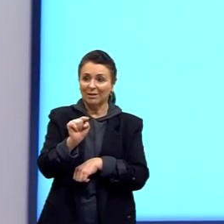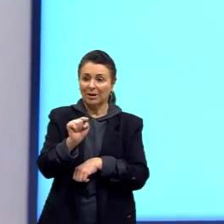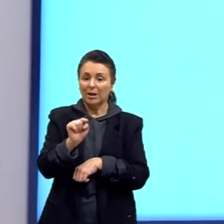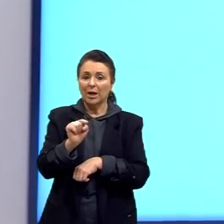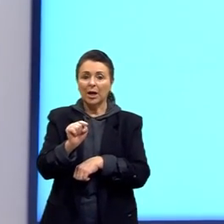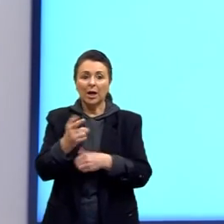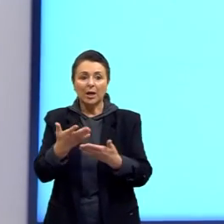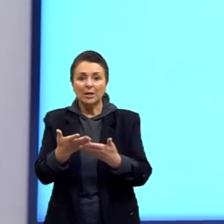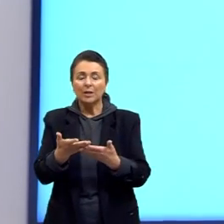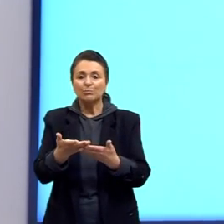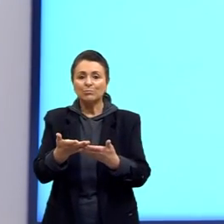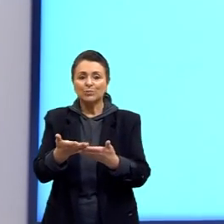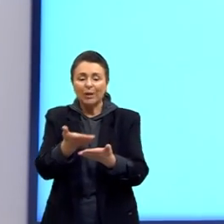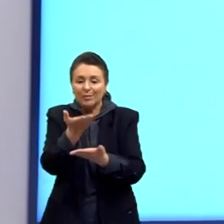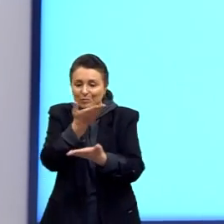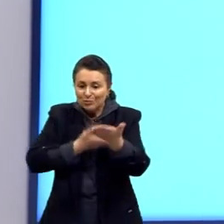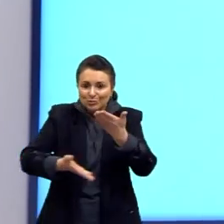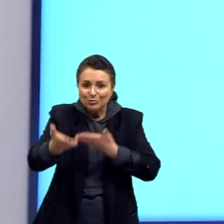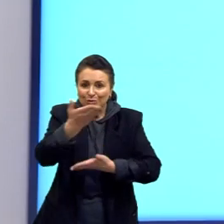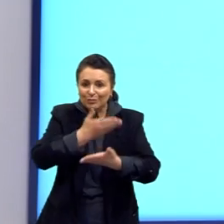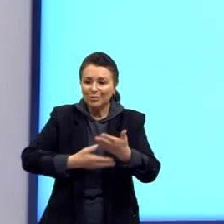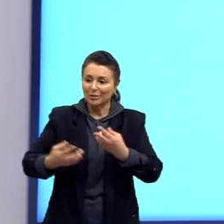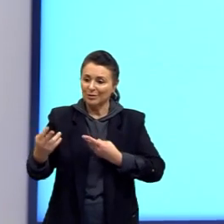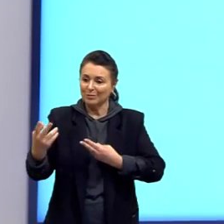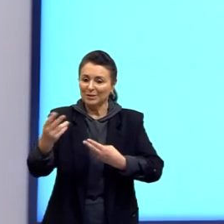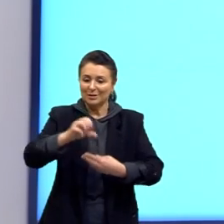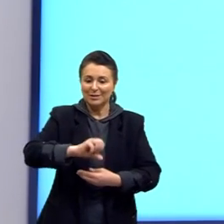compartilham semelhanças embrionárias.